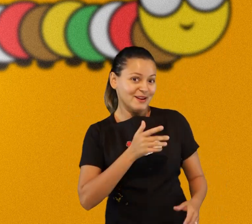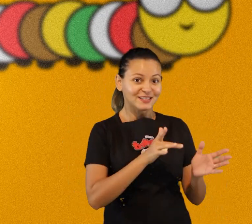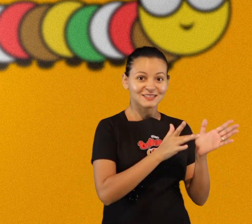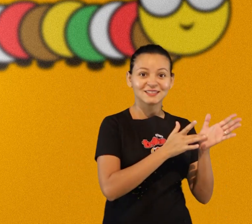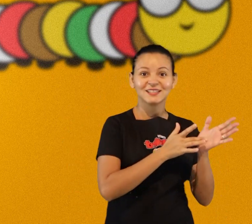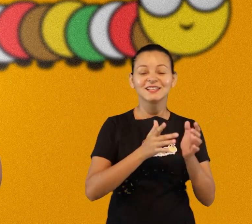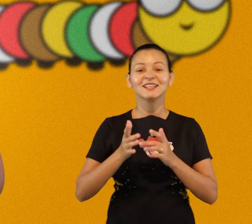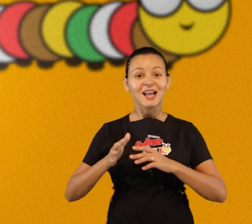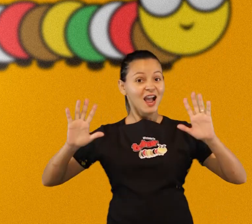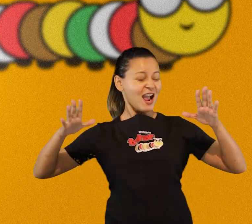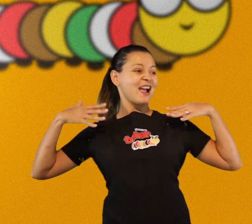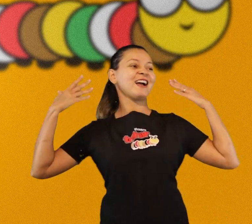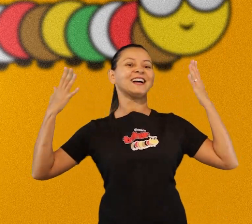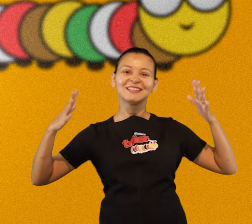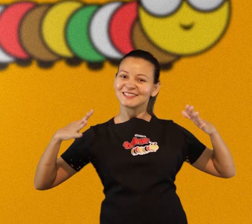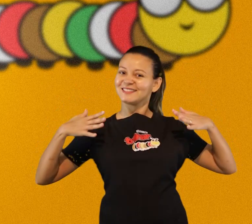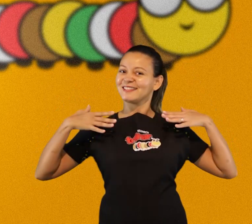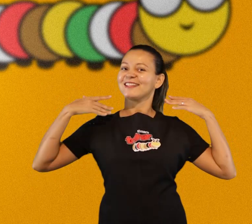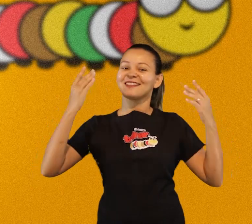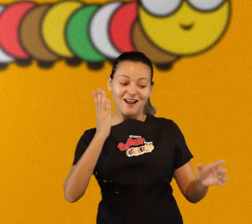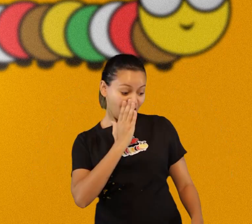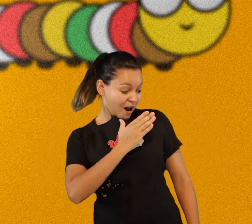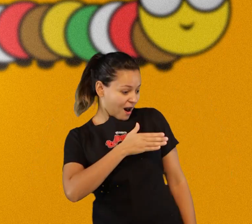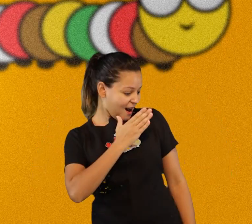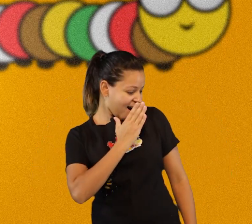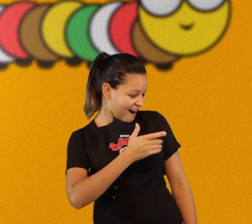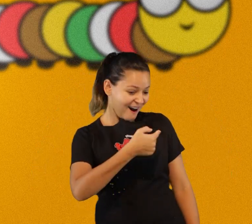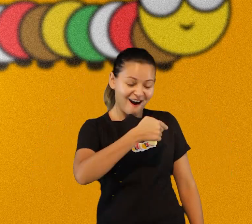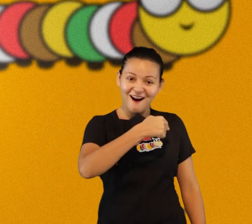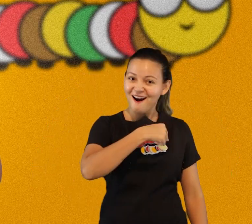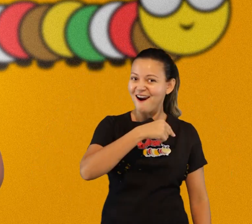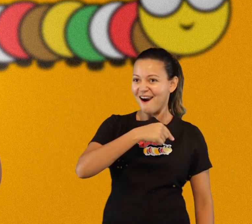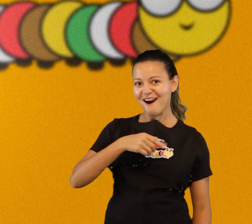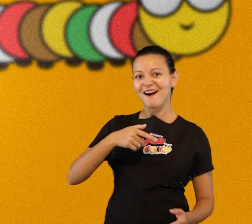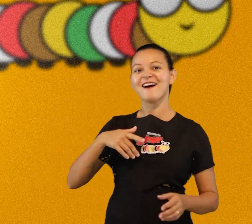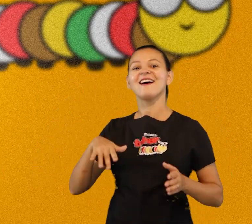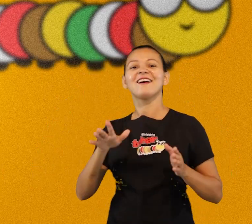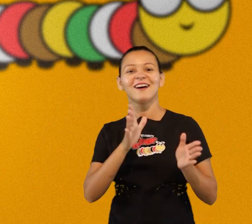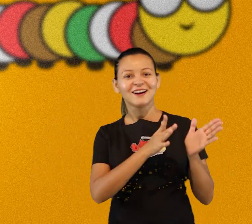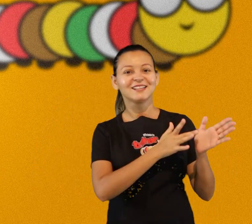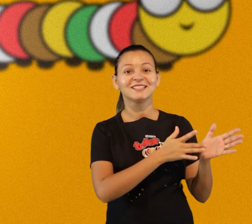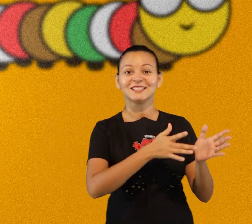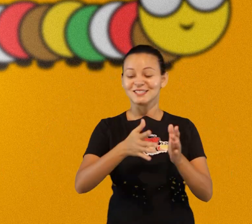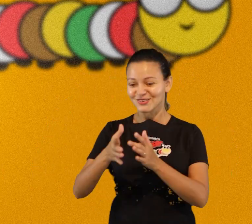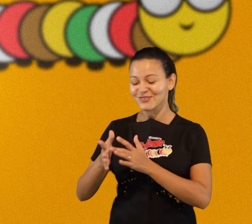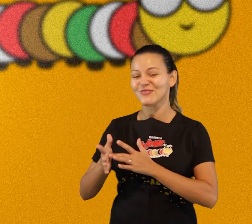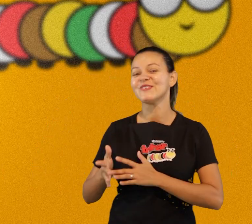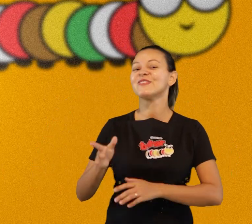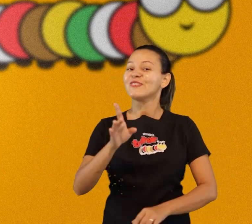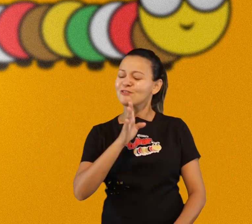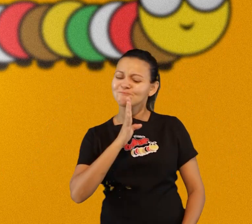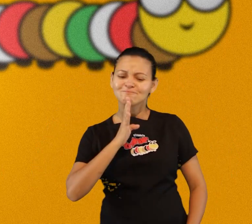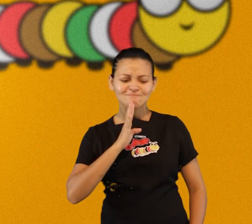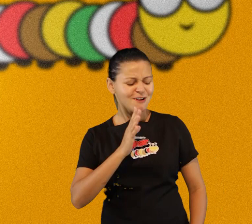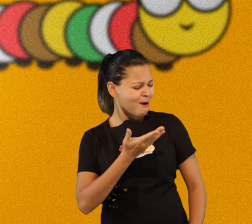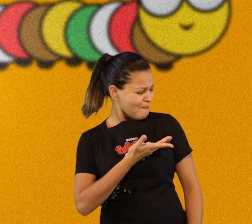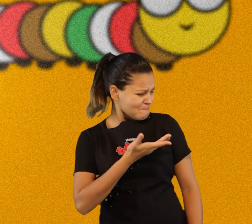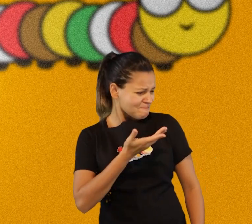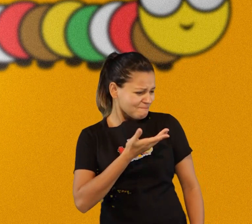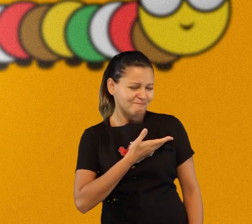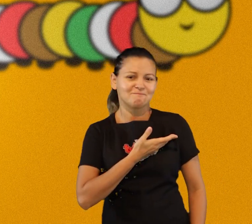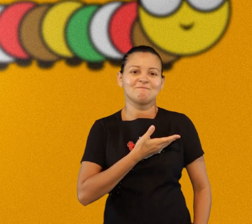a alegria está no coração de quem já conhece Jesus a